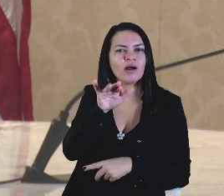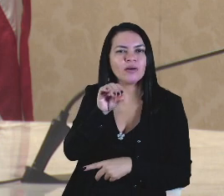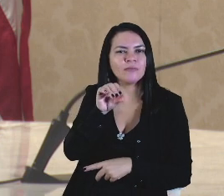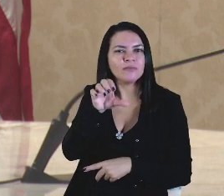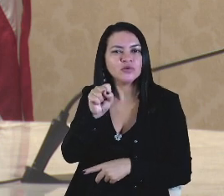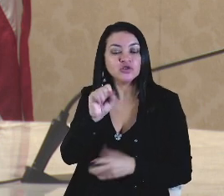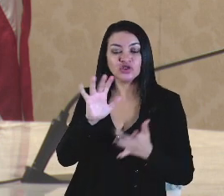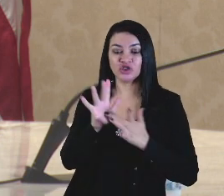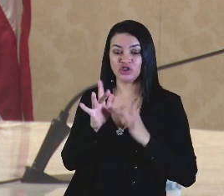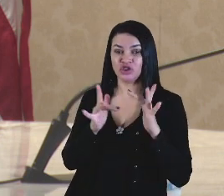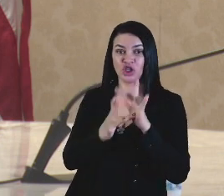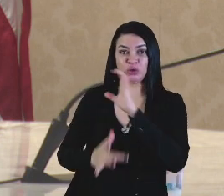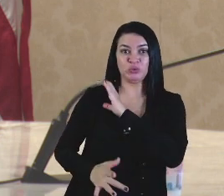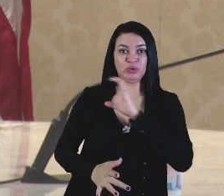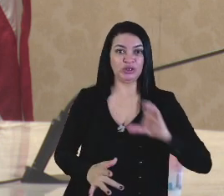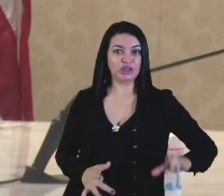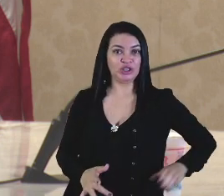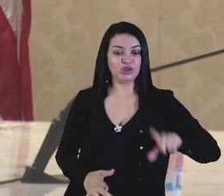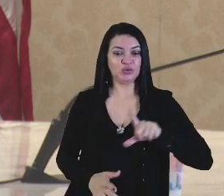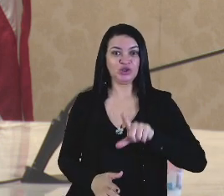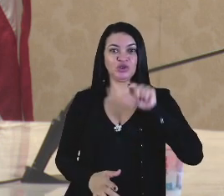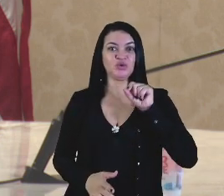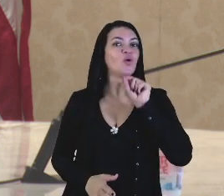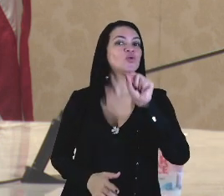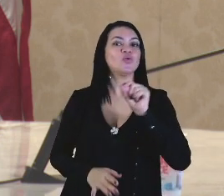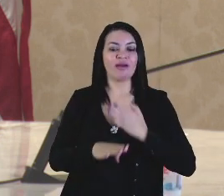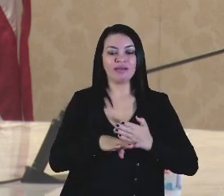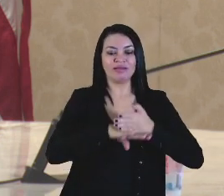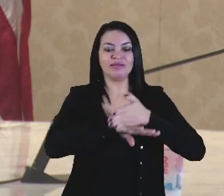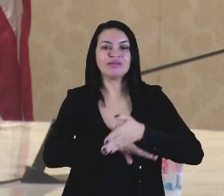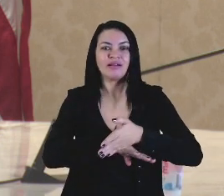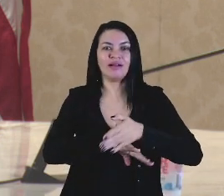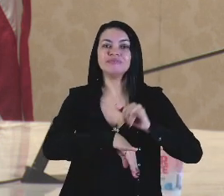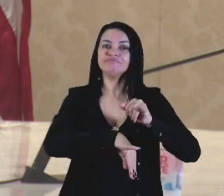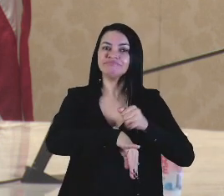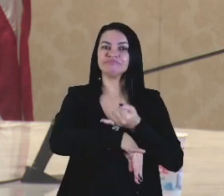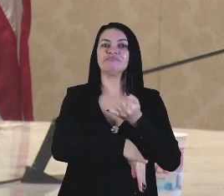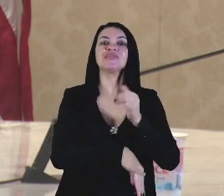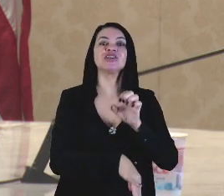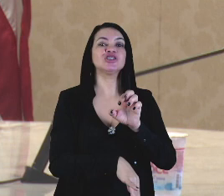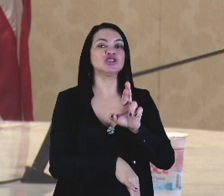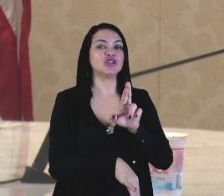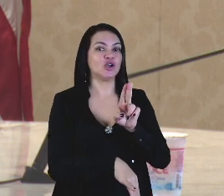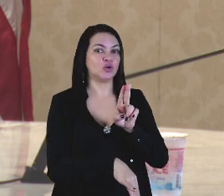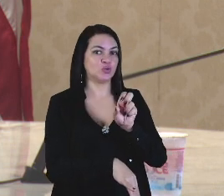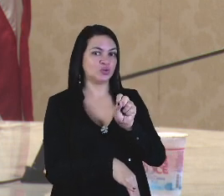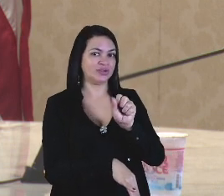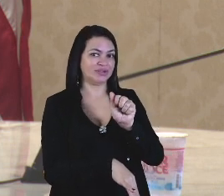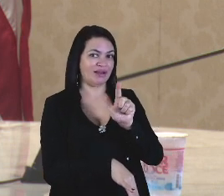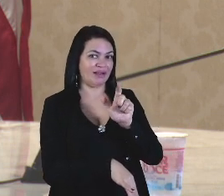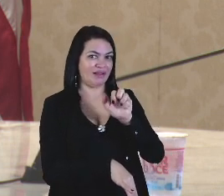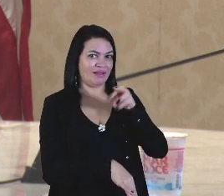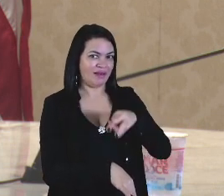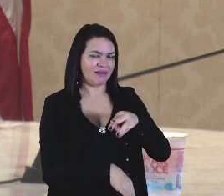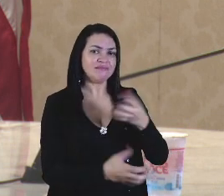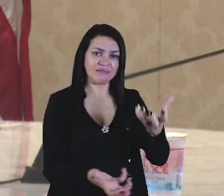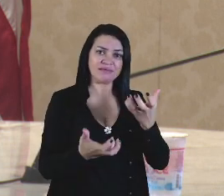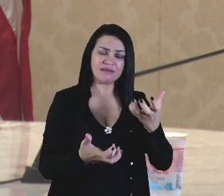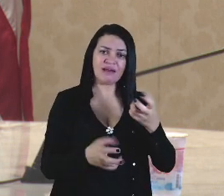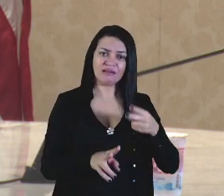ingressar em Jerusalém montado em um jumento, um jumentinho, um animal simples,